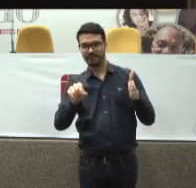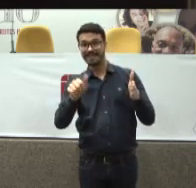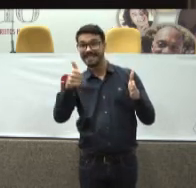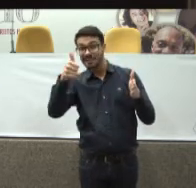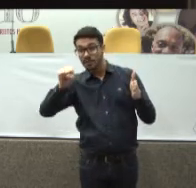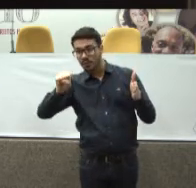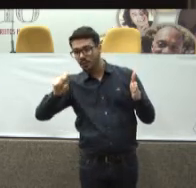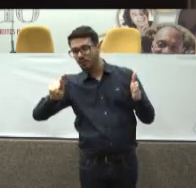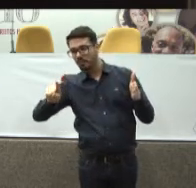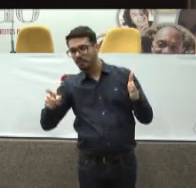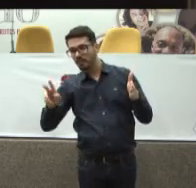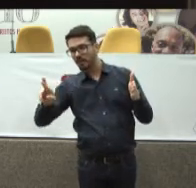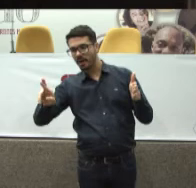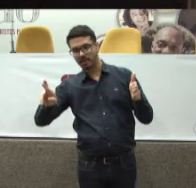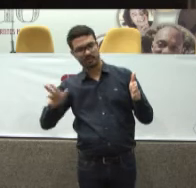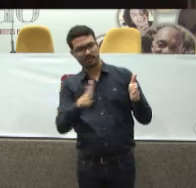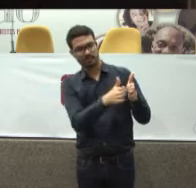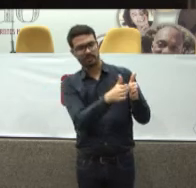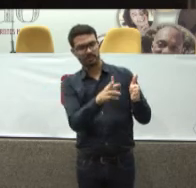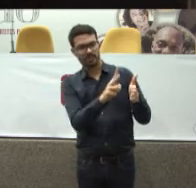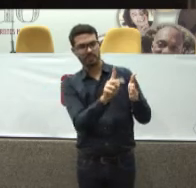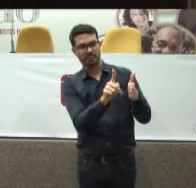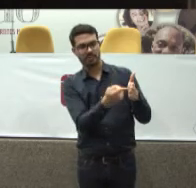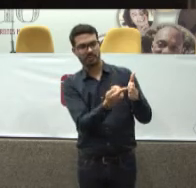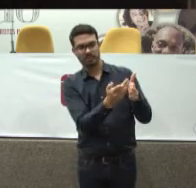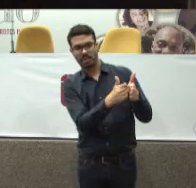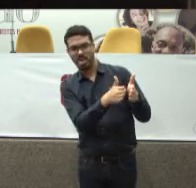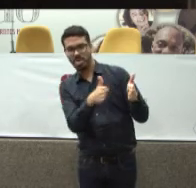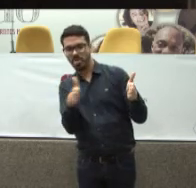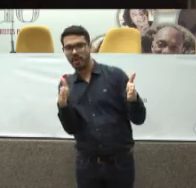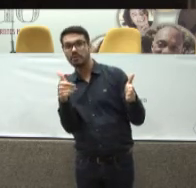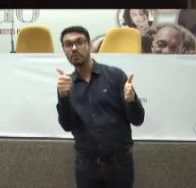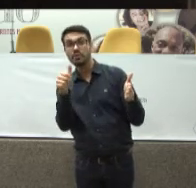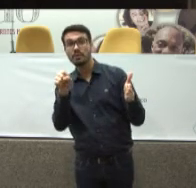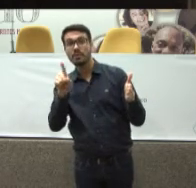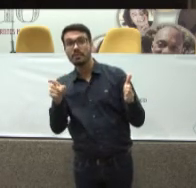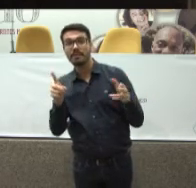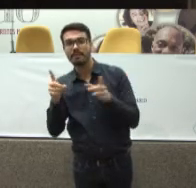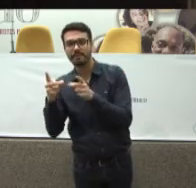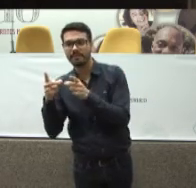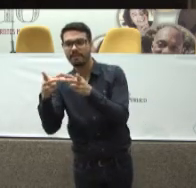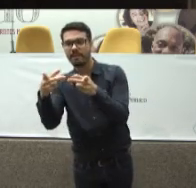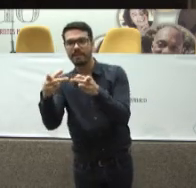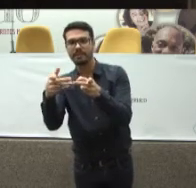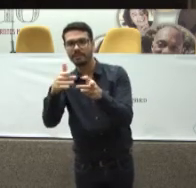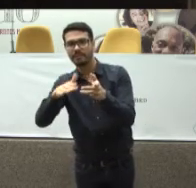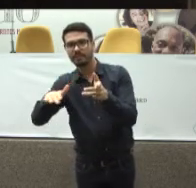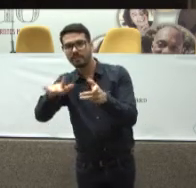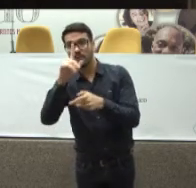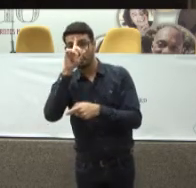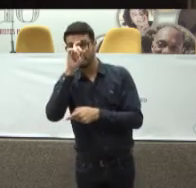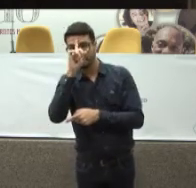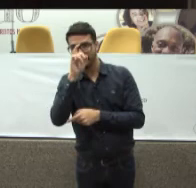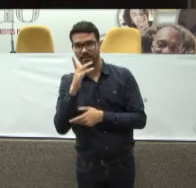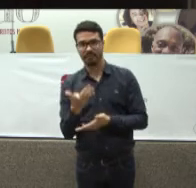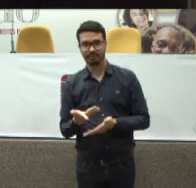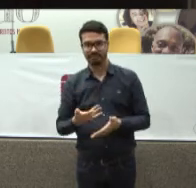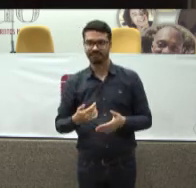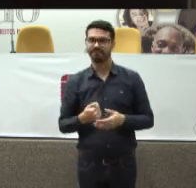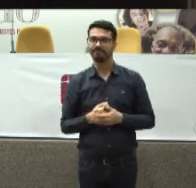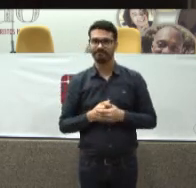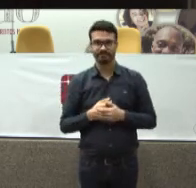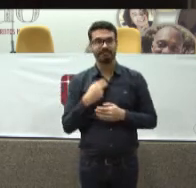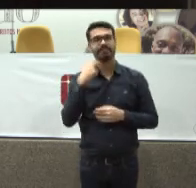18 mil reais Então é uma vergonha E uma outra coisa Pode passar Pode passar É uma